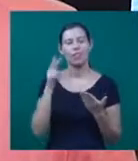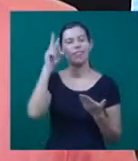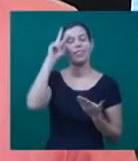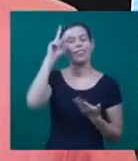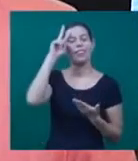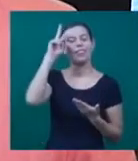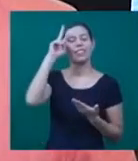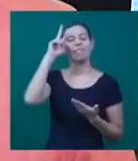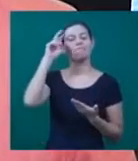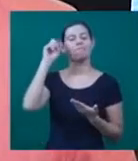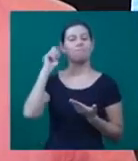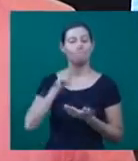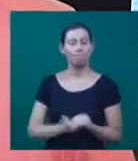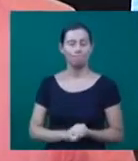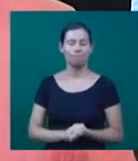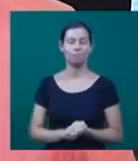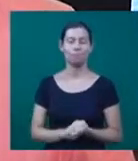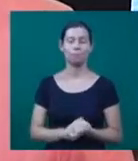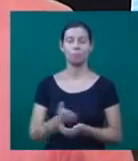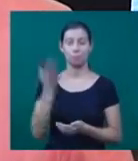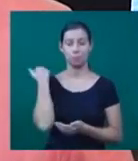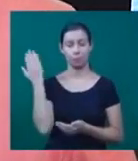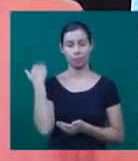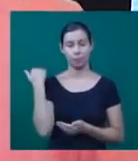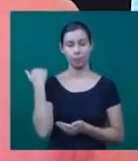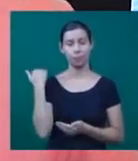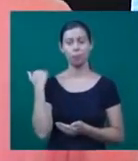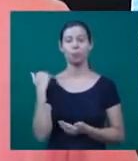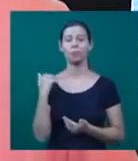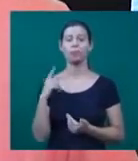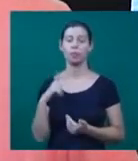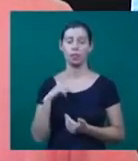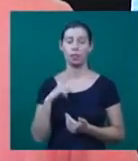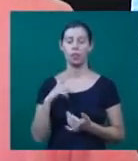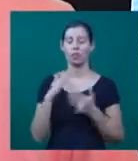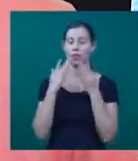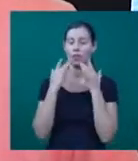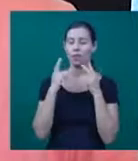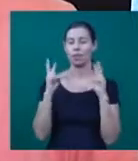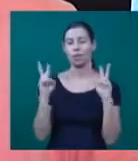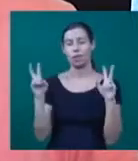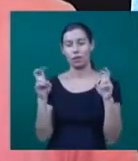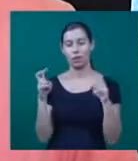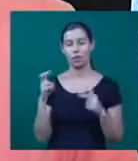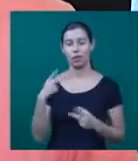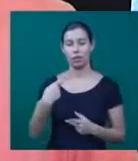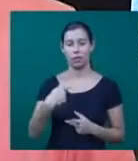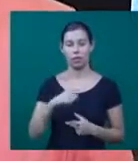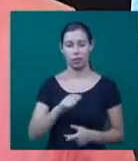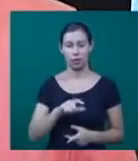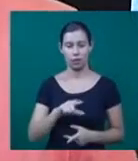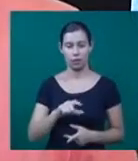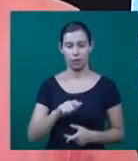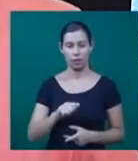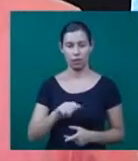montagem que eu fiz chamado Palácio das Ilusões de uma Negra, um texto de uma norte-americana que fala de um contexto africano.